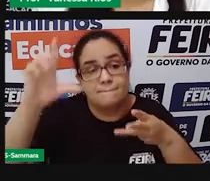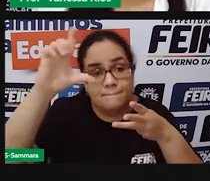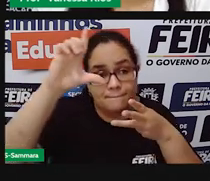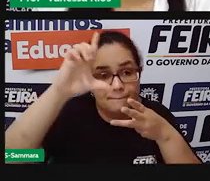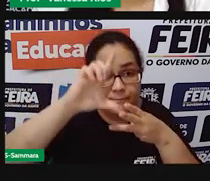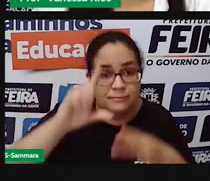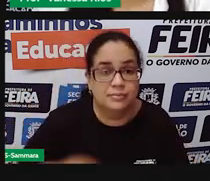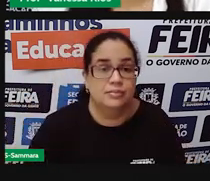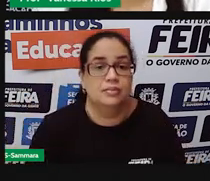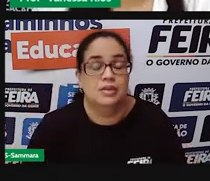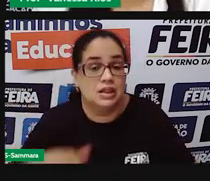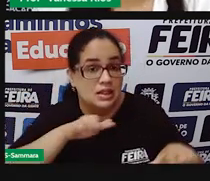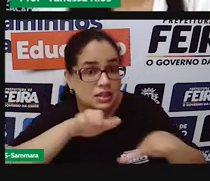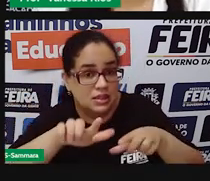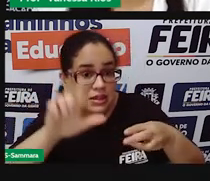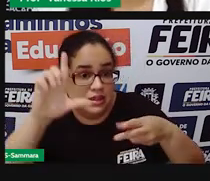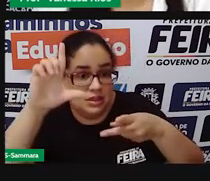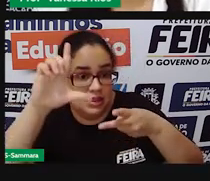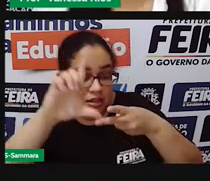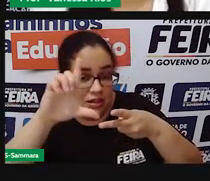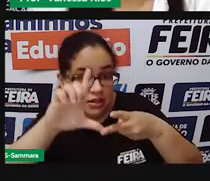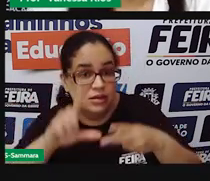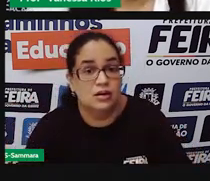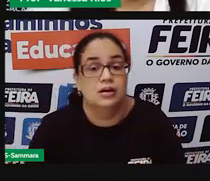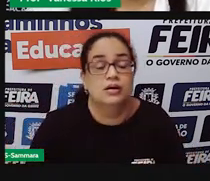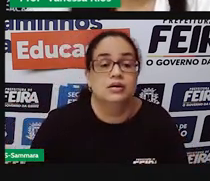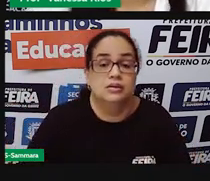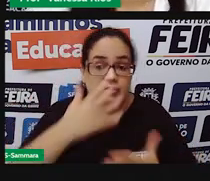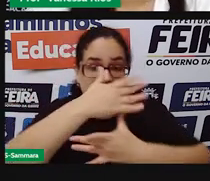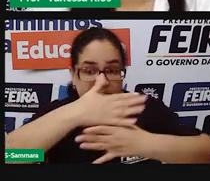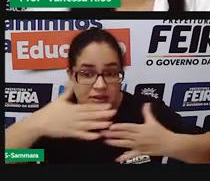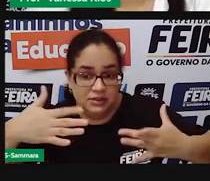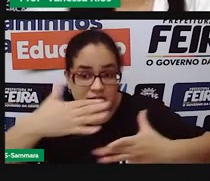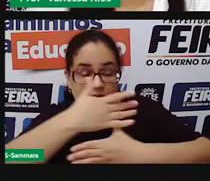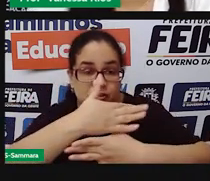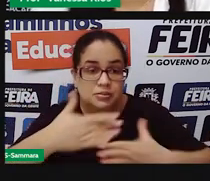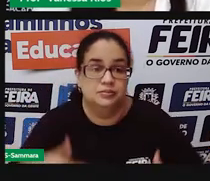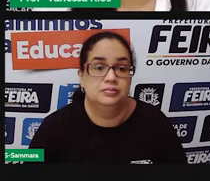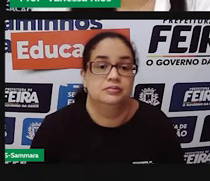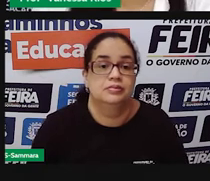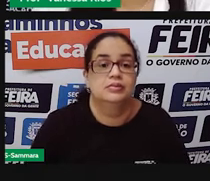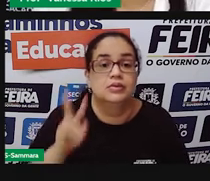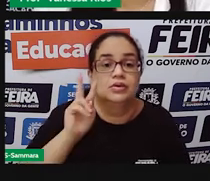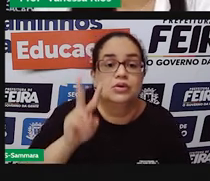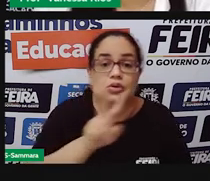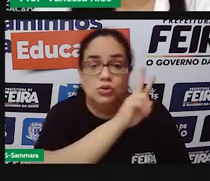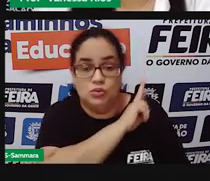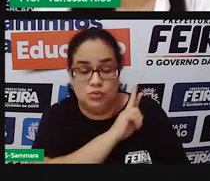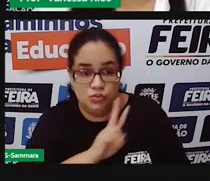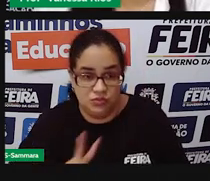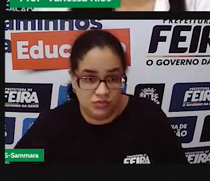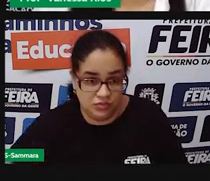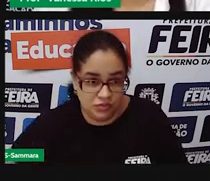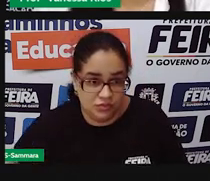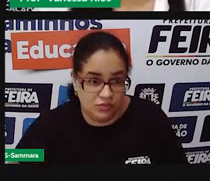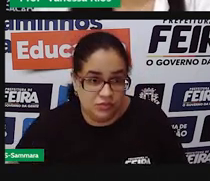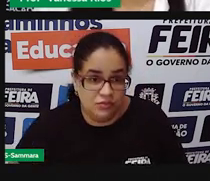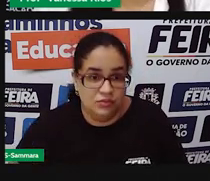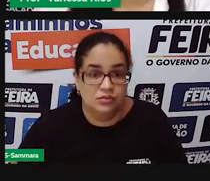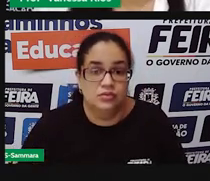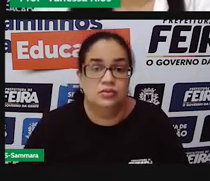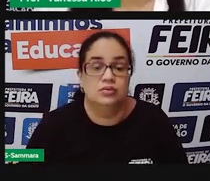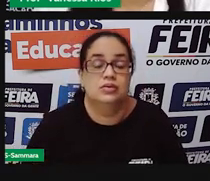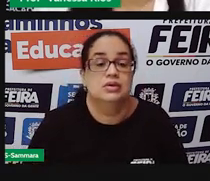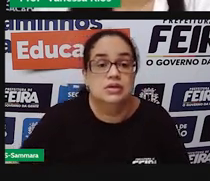para trabalhar no legislativo municipal, então eles vão compor a Câmara Municipal de